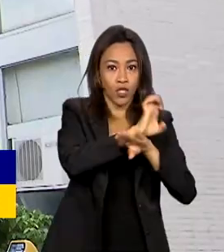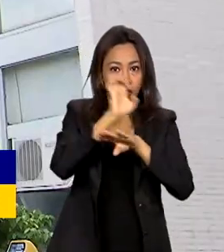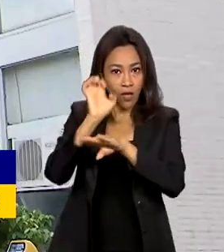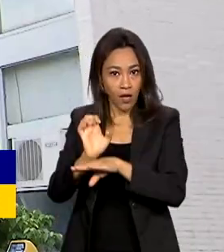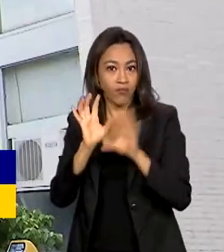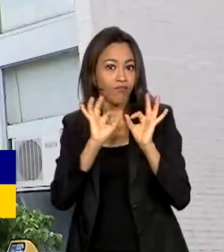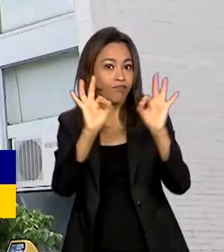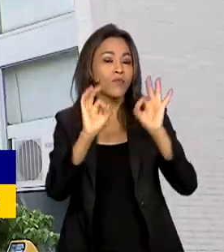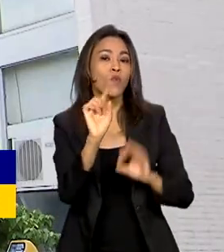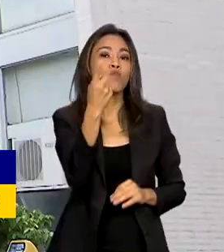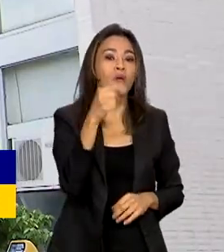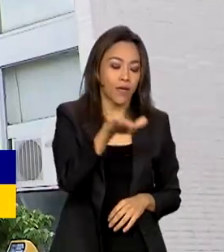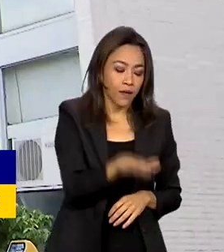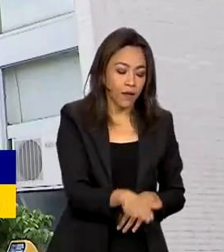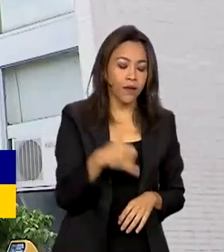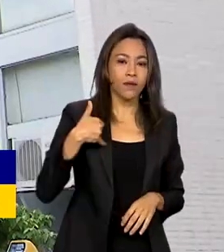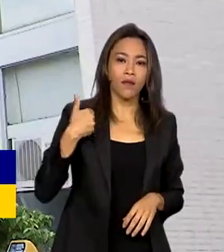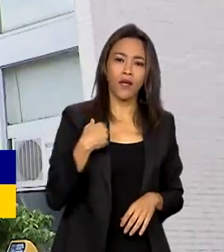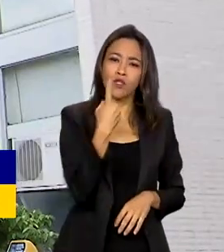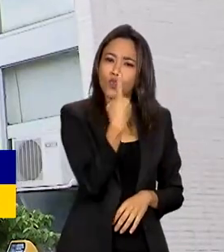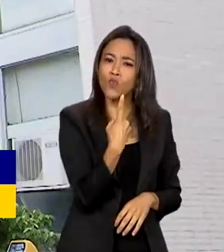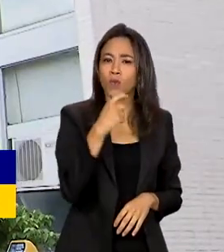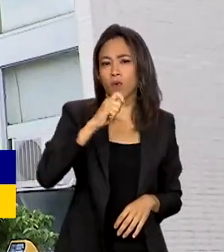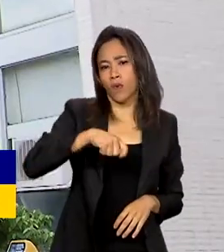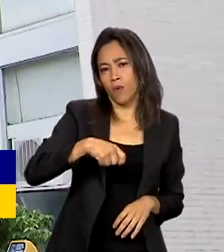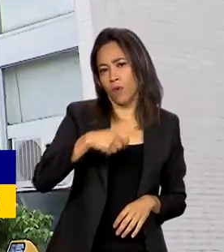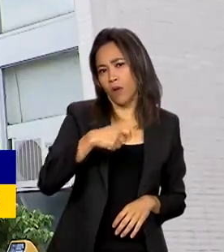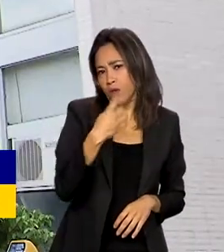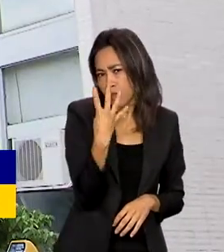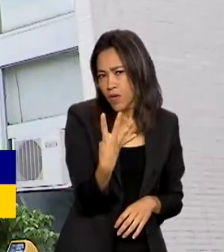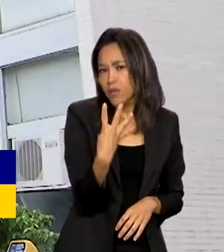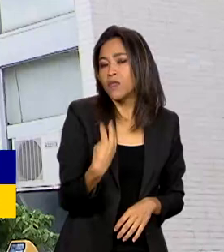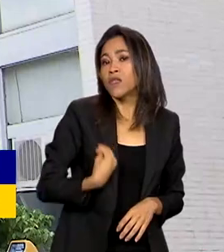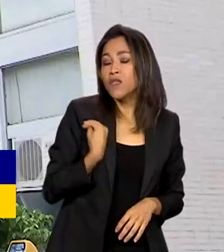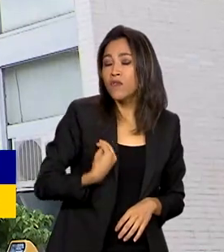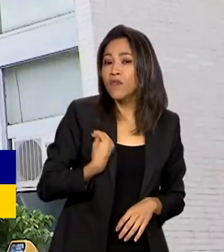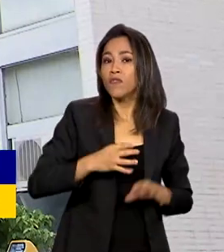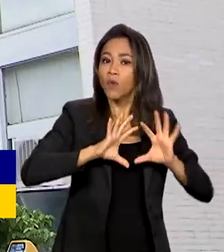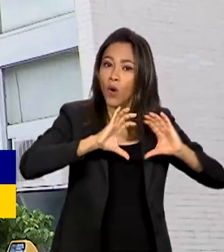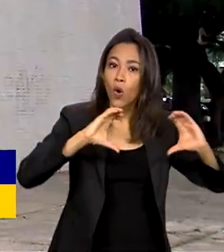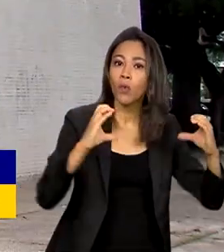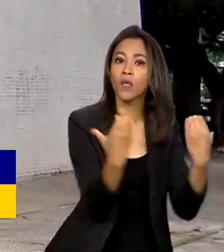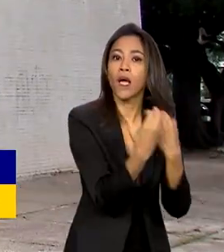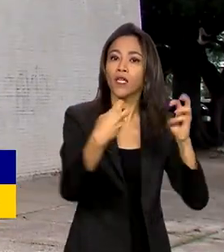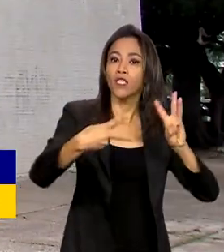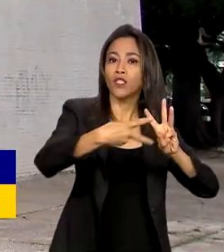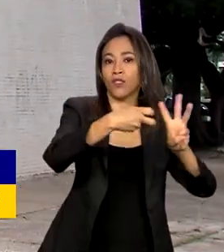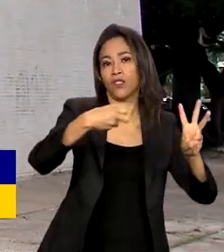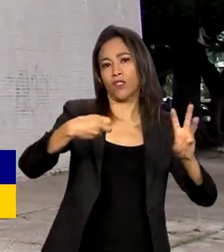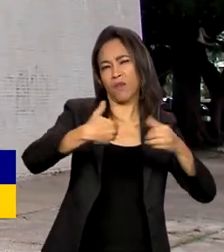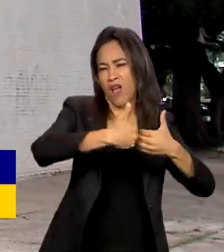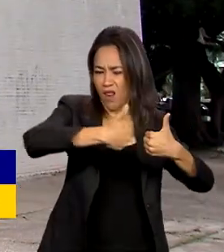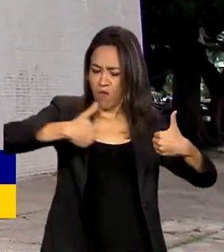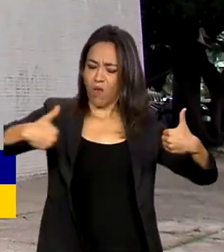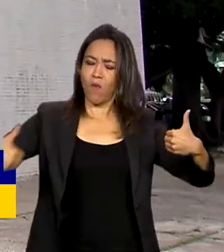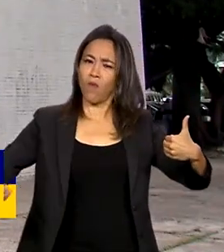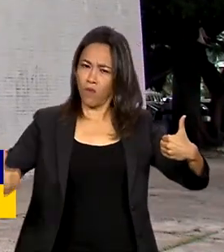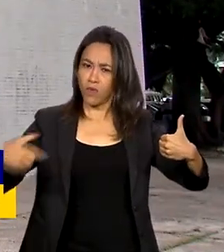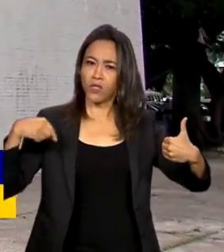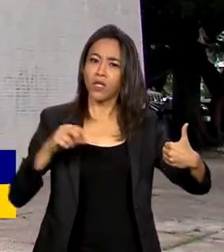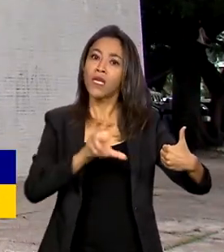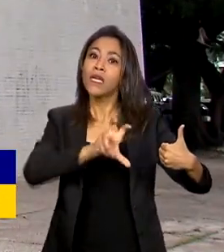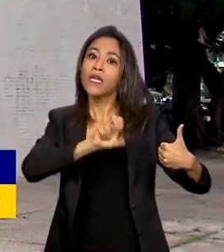é de uma criança de um ano e quatro meses que vive em uma comunidade indígena distante cerca de